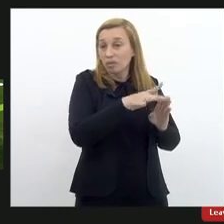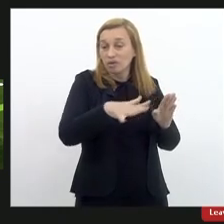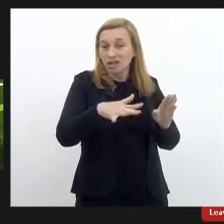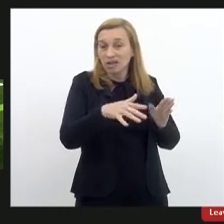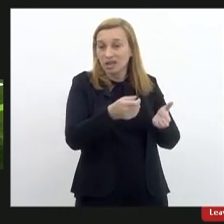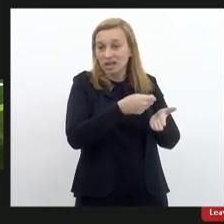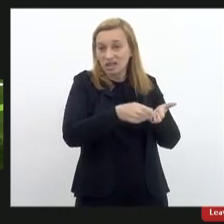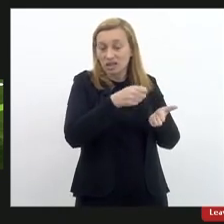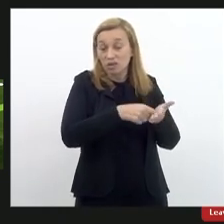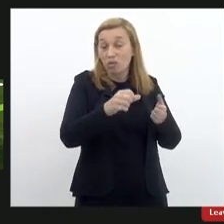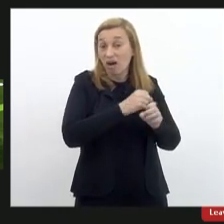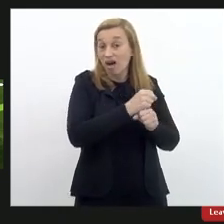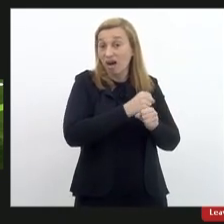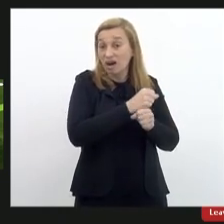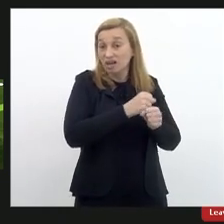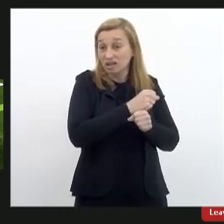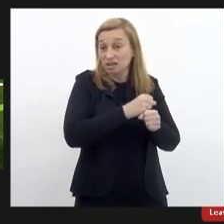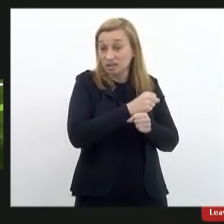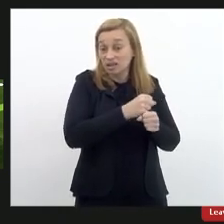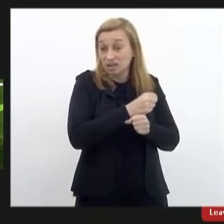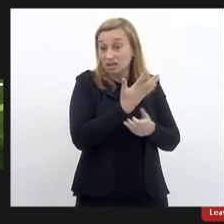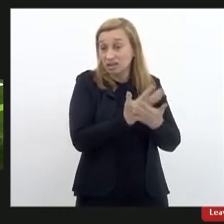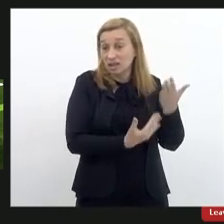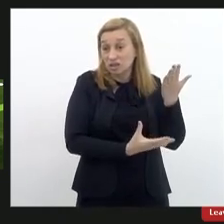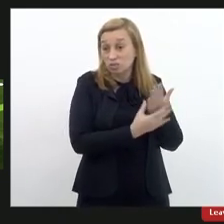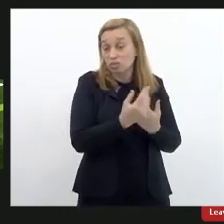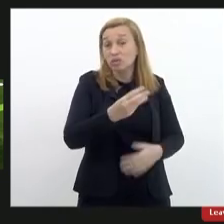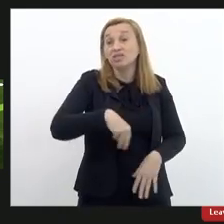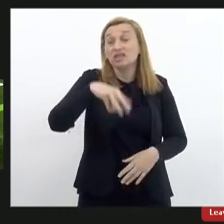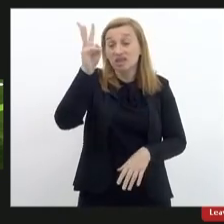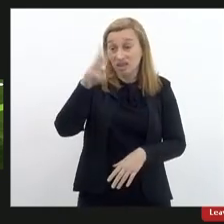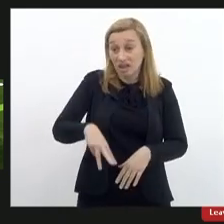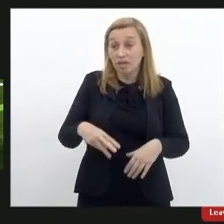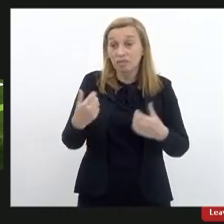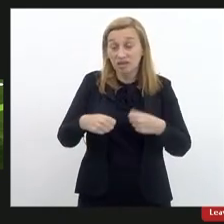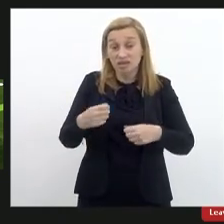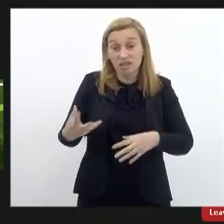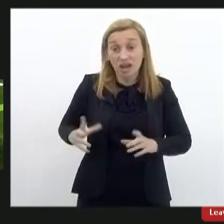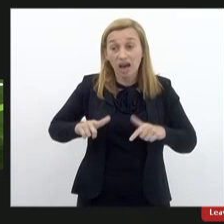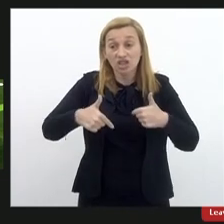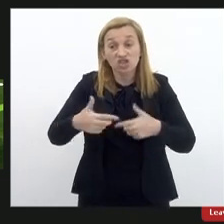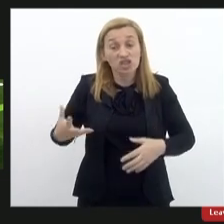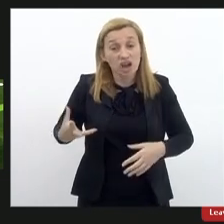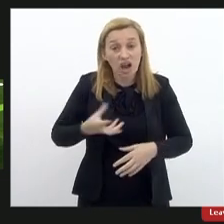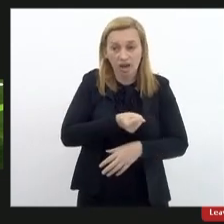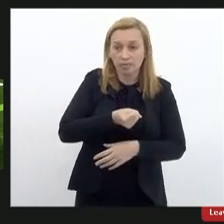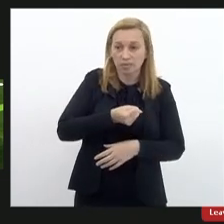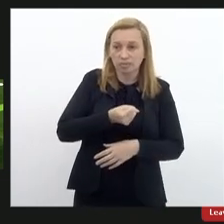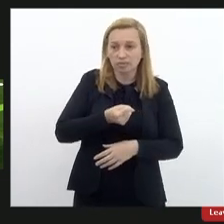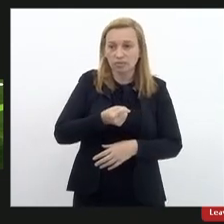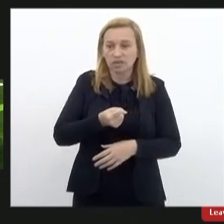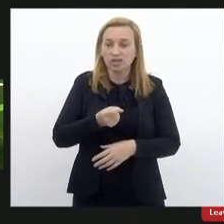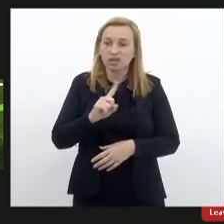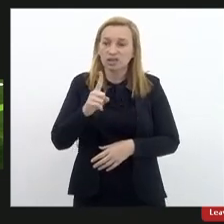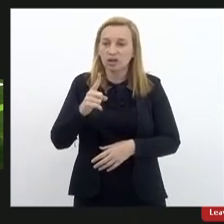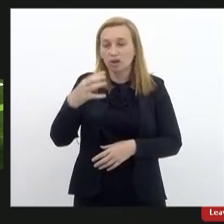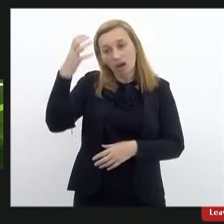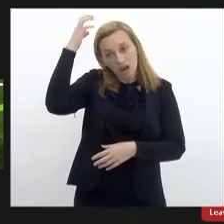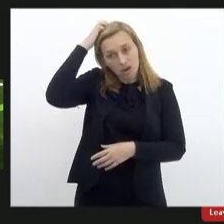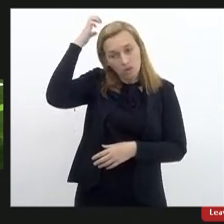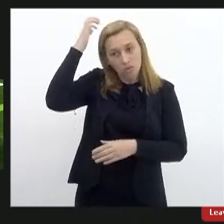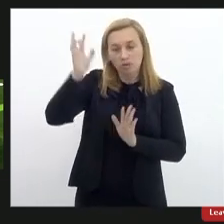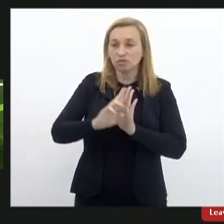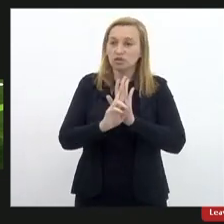todos esses anos nas mãos de quem deveria ter agilidade para resolvê-lo não é culpa dos